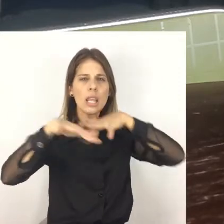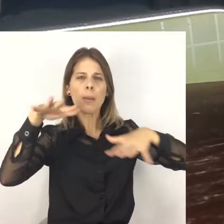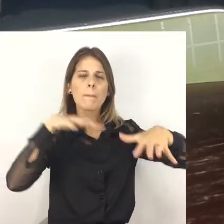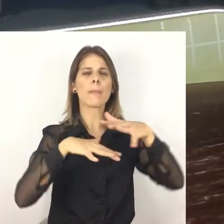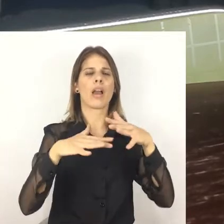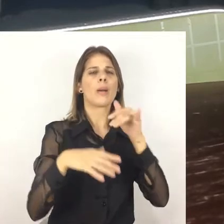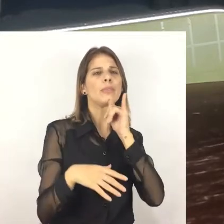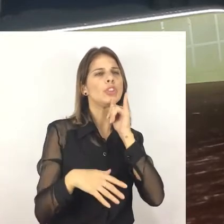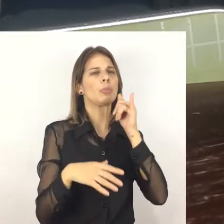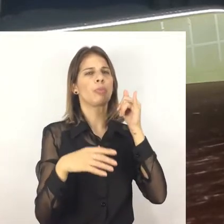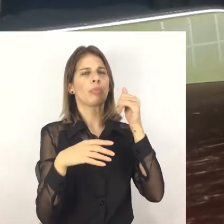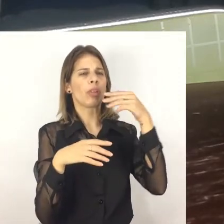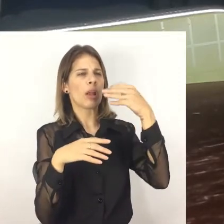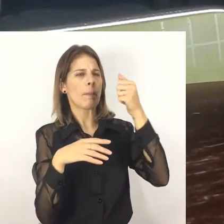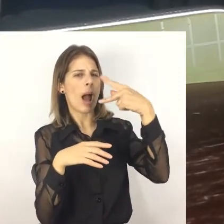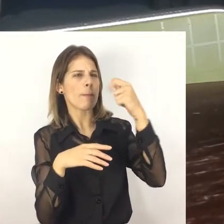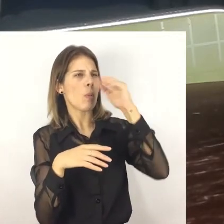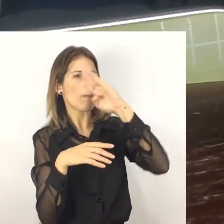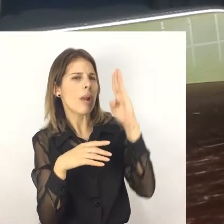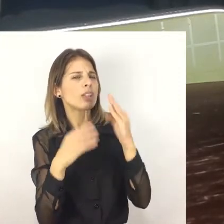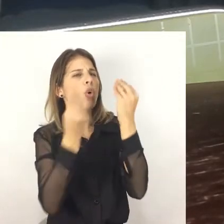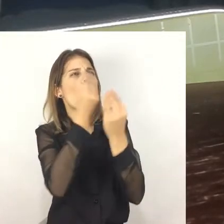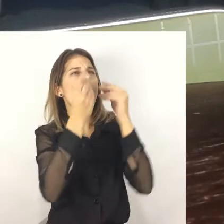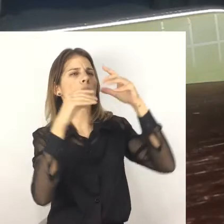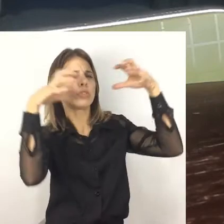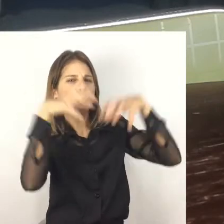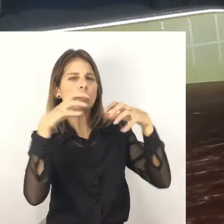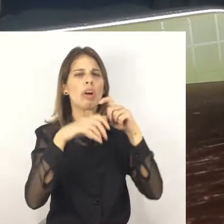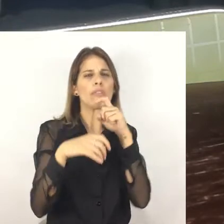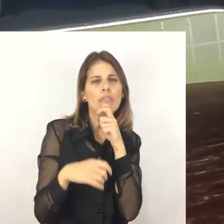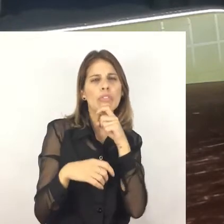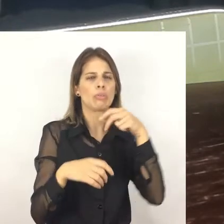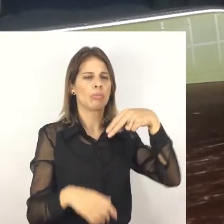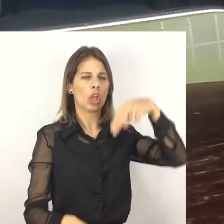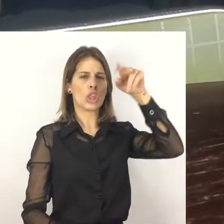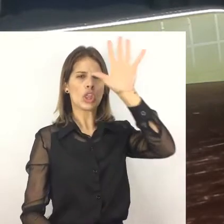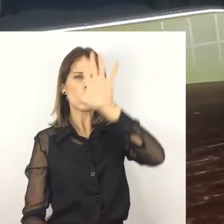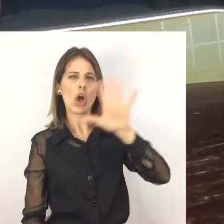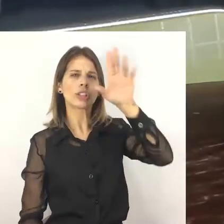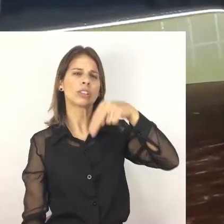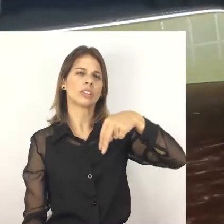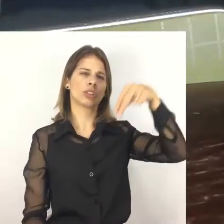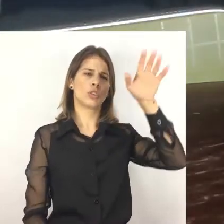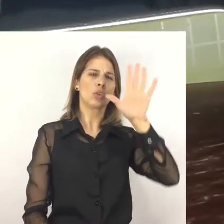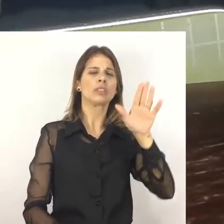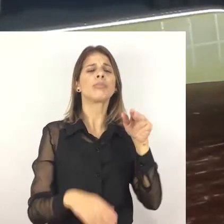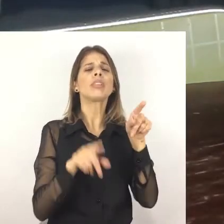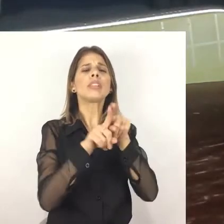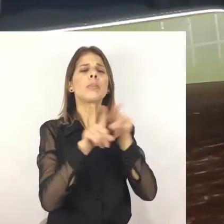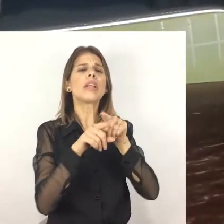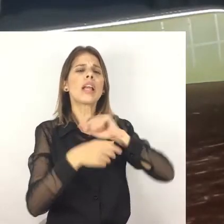do norte, do nordeste, ventos, trovoadas, né? Que são as estabilidades tropicais, né? As